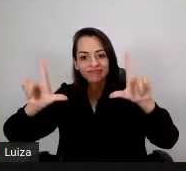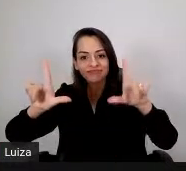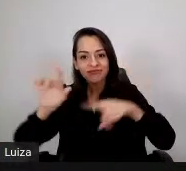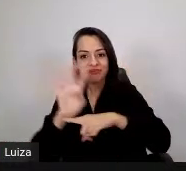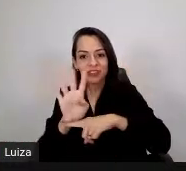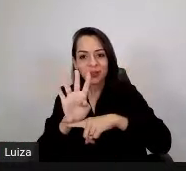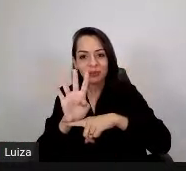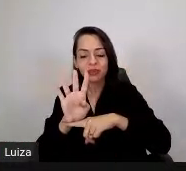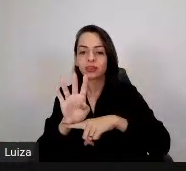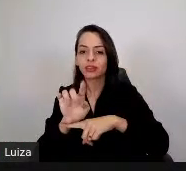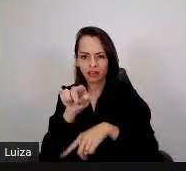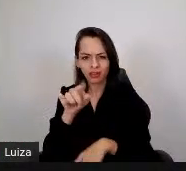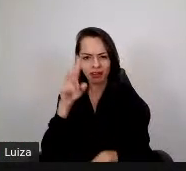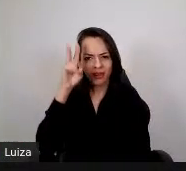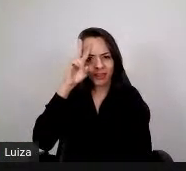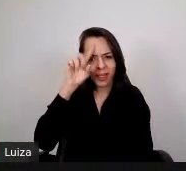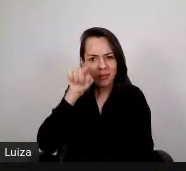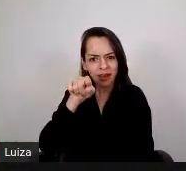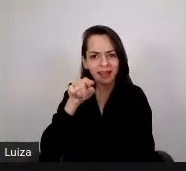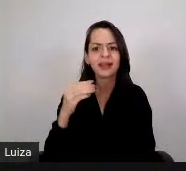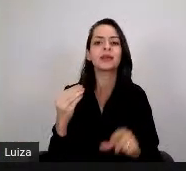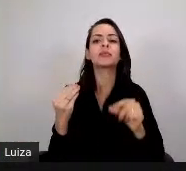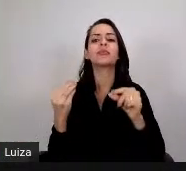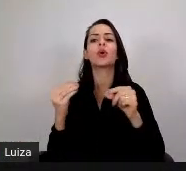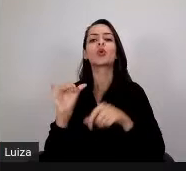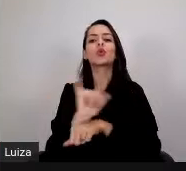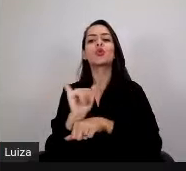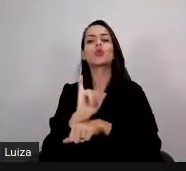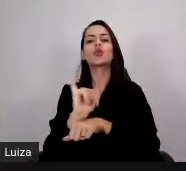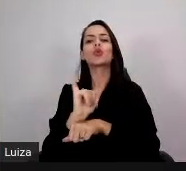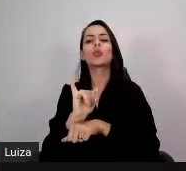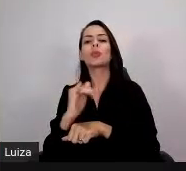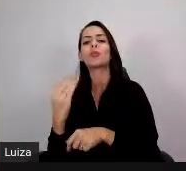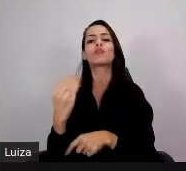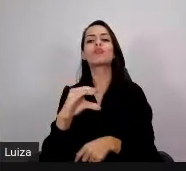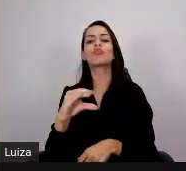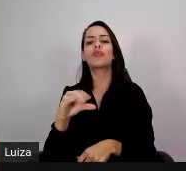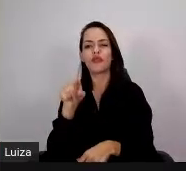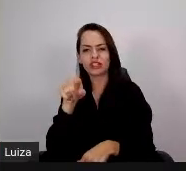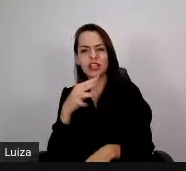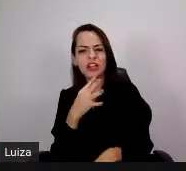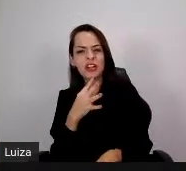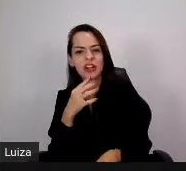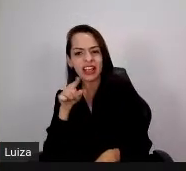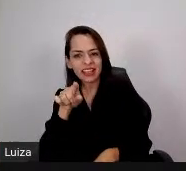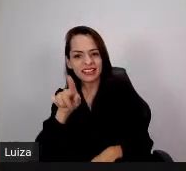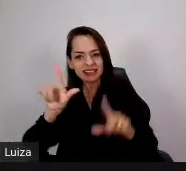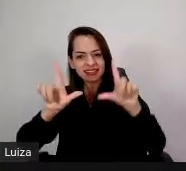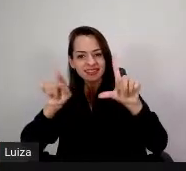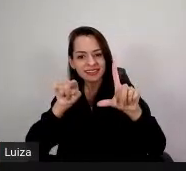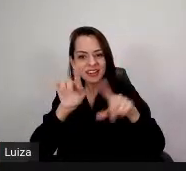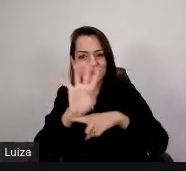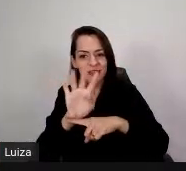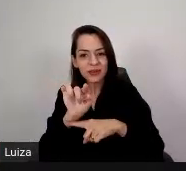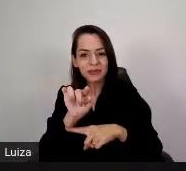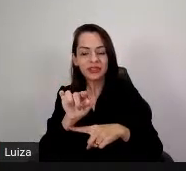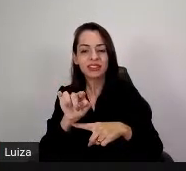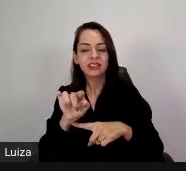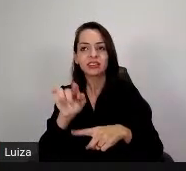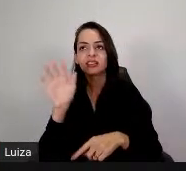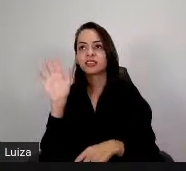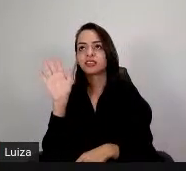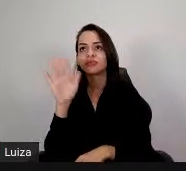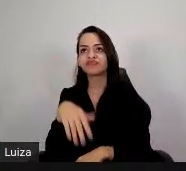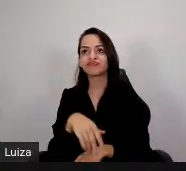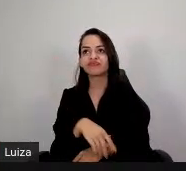coloque no chat aí se você sabe qual filme é esse, né, coloque aí no chat no YouTube ou nessa conferência. E já os nossos alunos hoje,